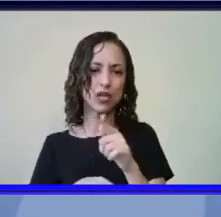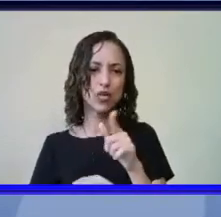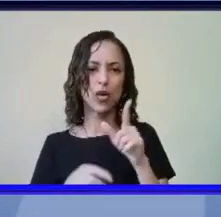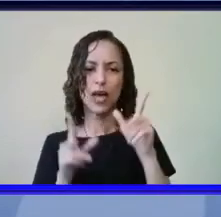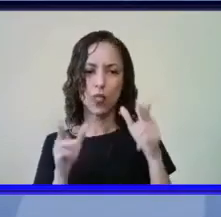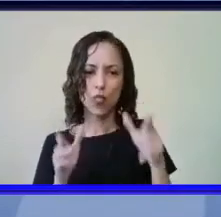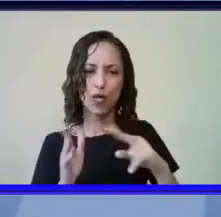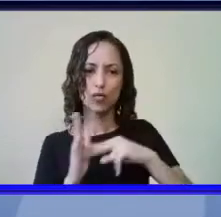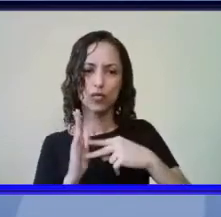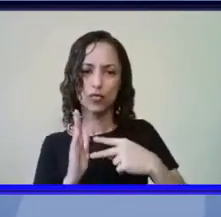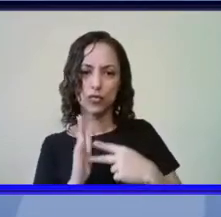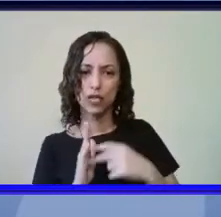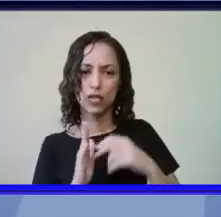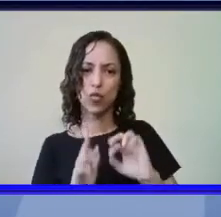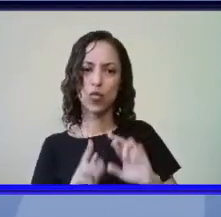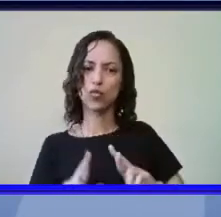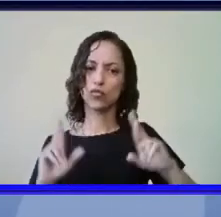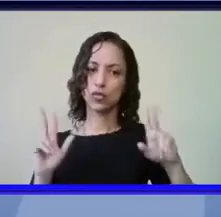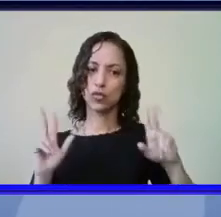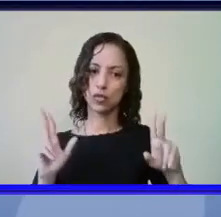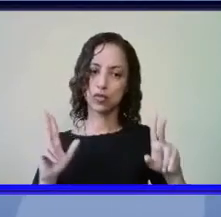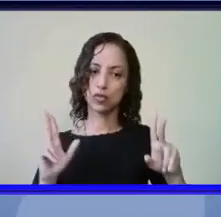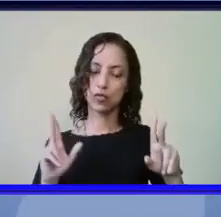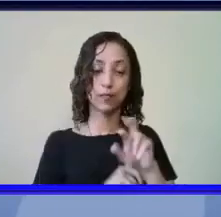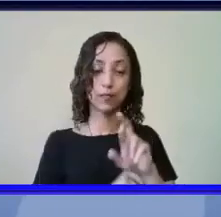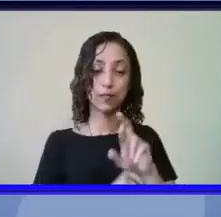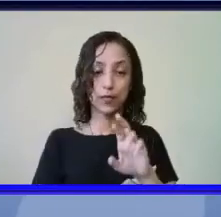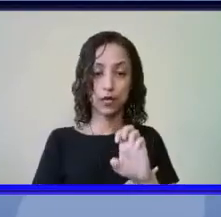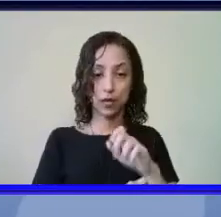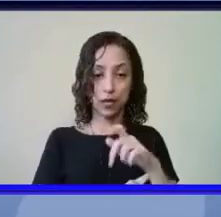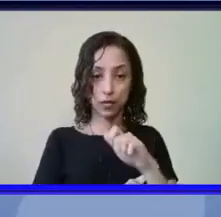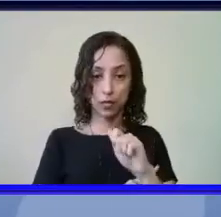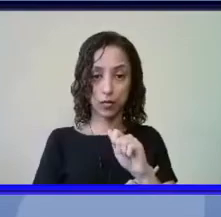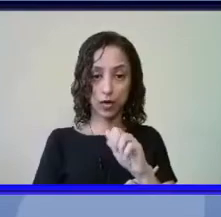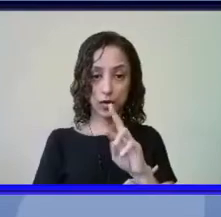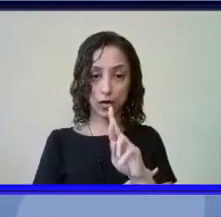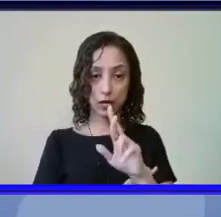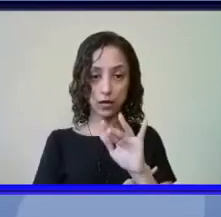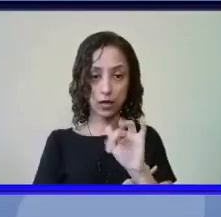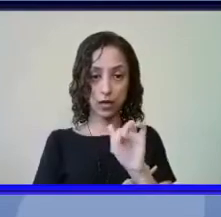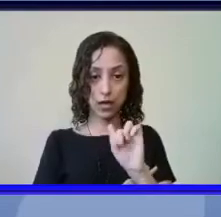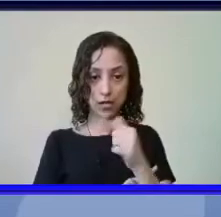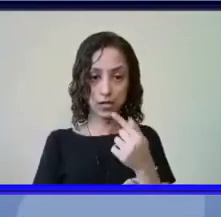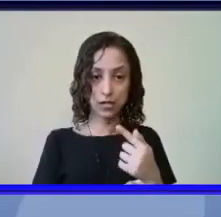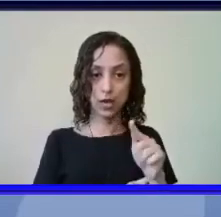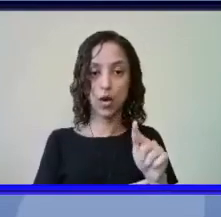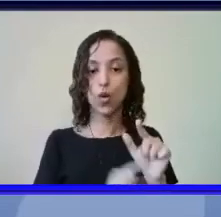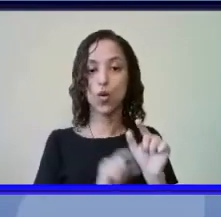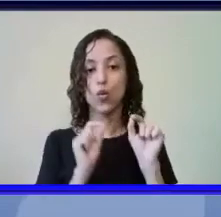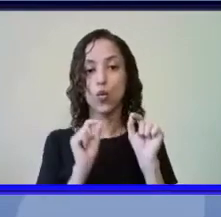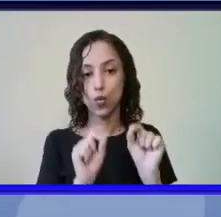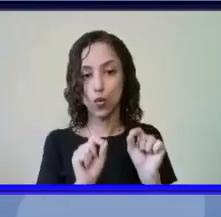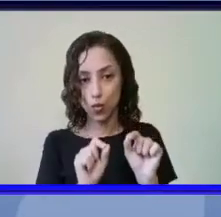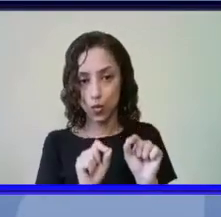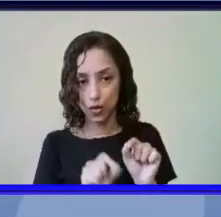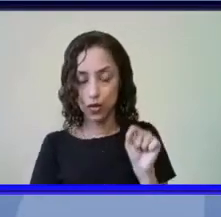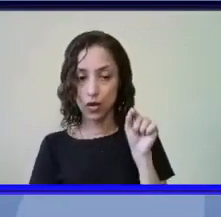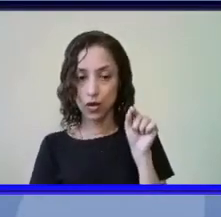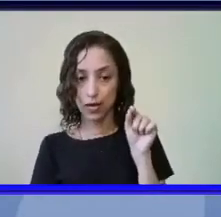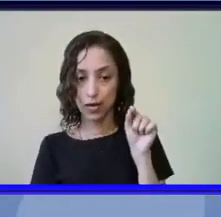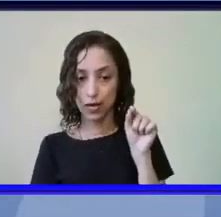não a repatriação eu vou reafirmar aqui a repatriação